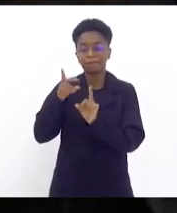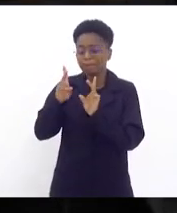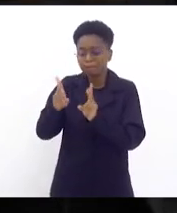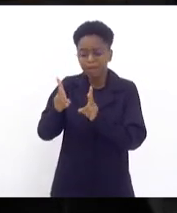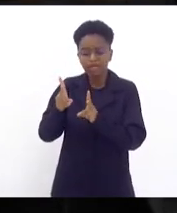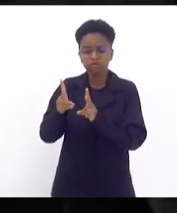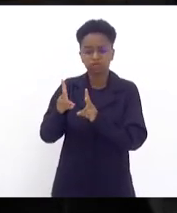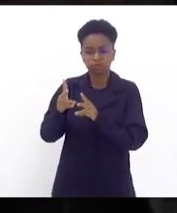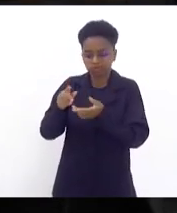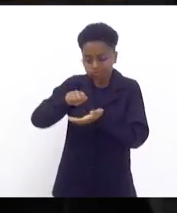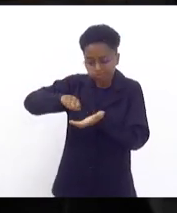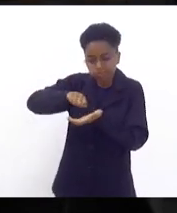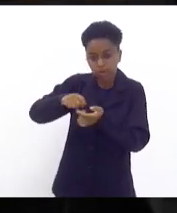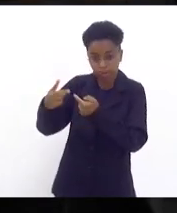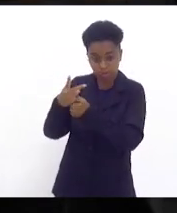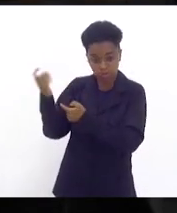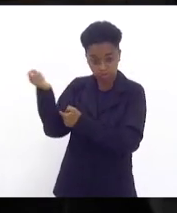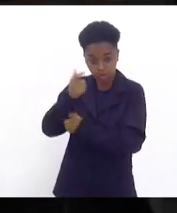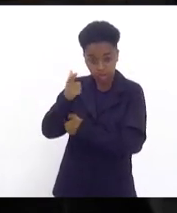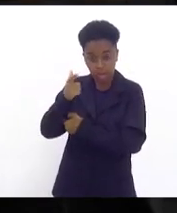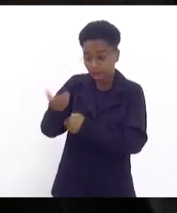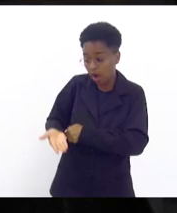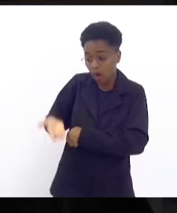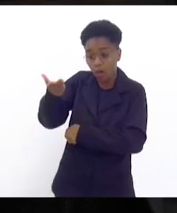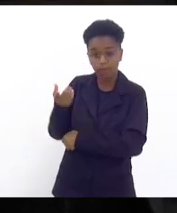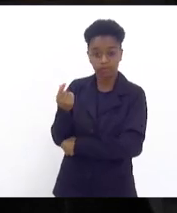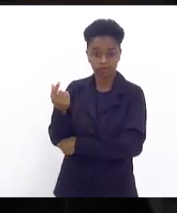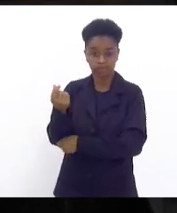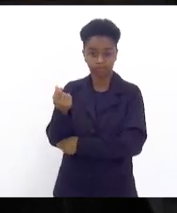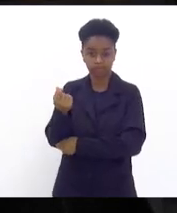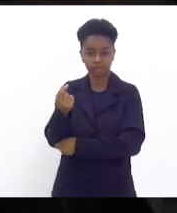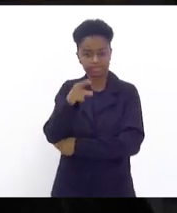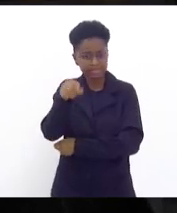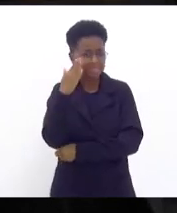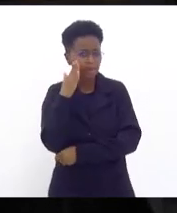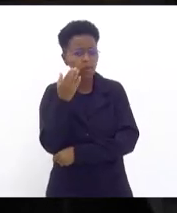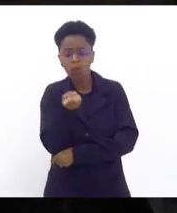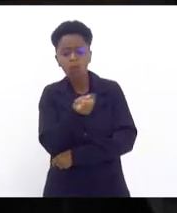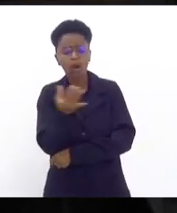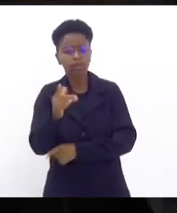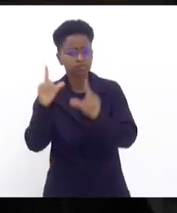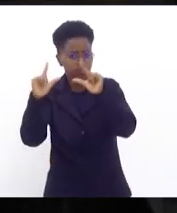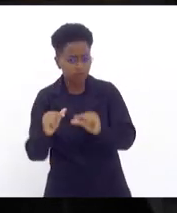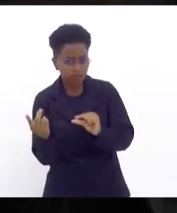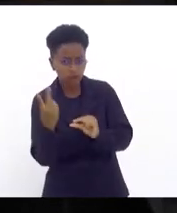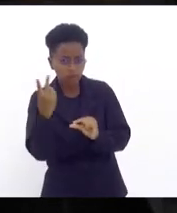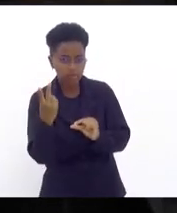protetor solar. solar. Sabe quanto reduziu? Zero. Mas aumentou ainda.